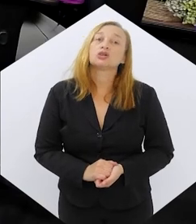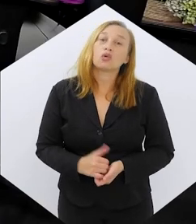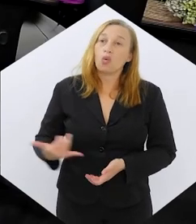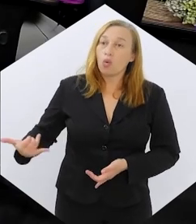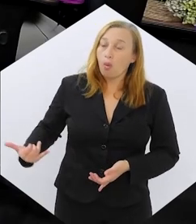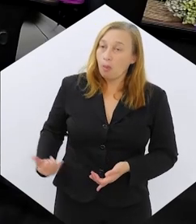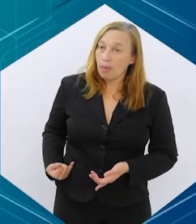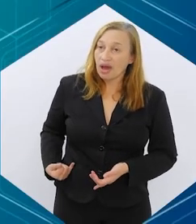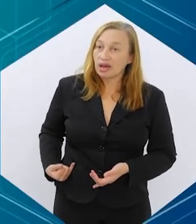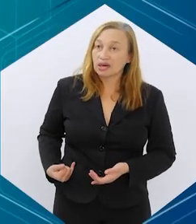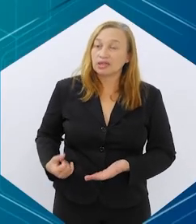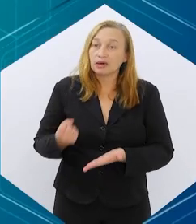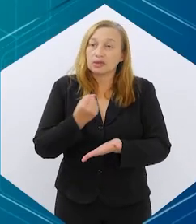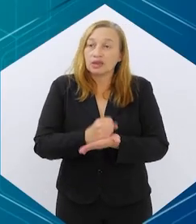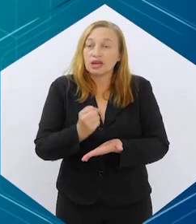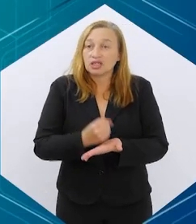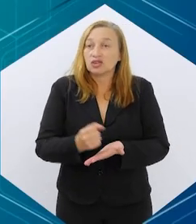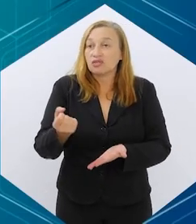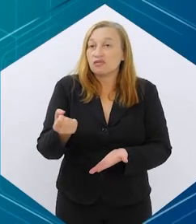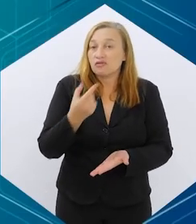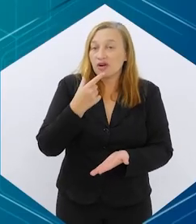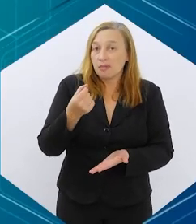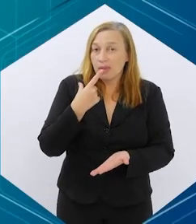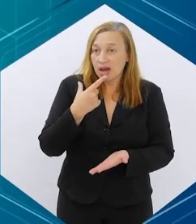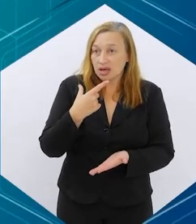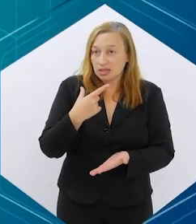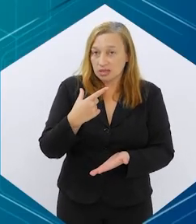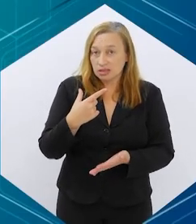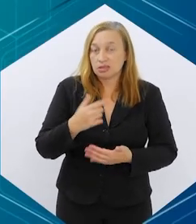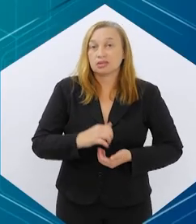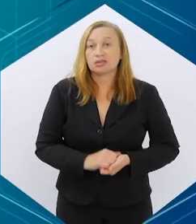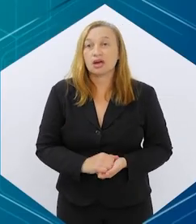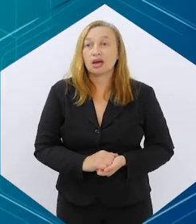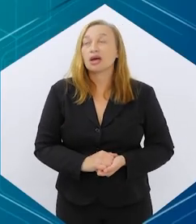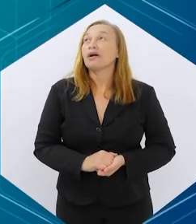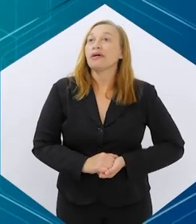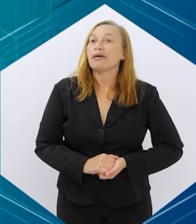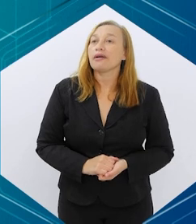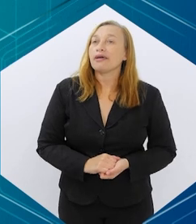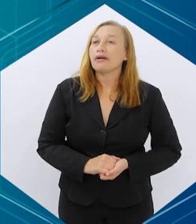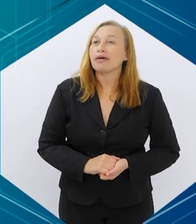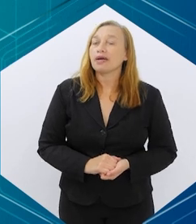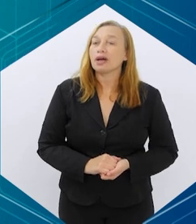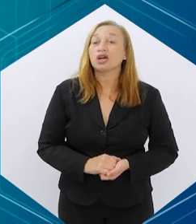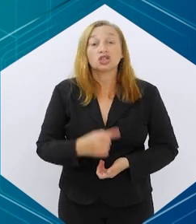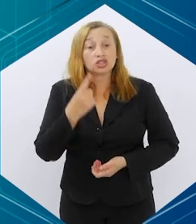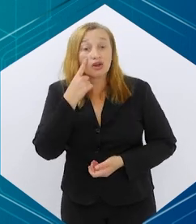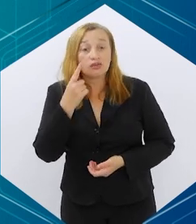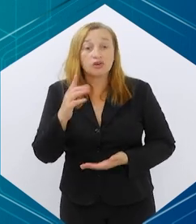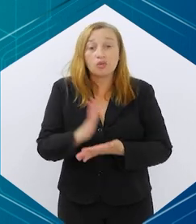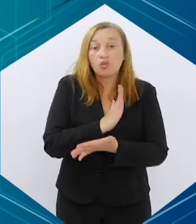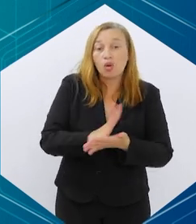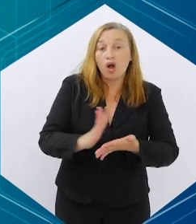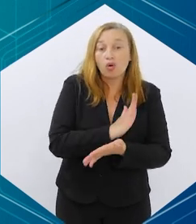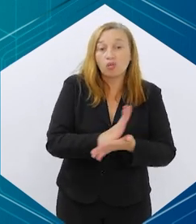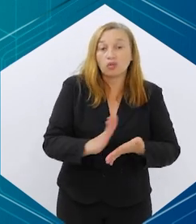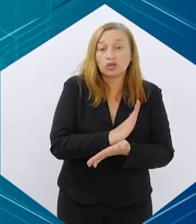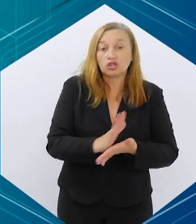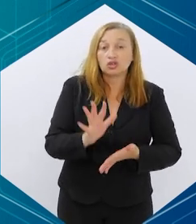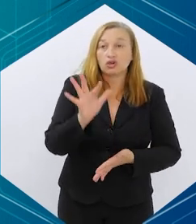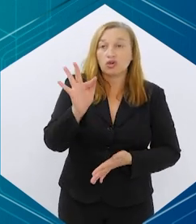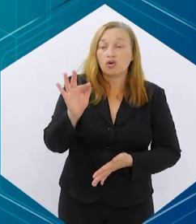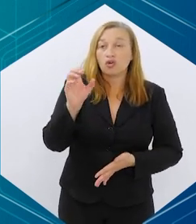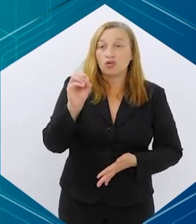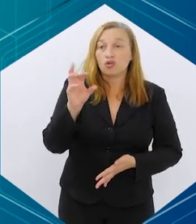grandes redes, que é o que a gente tem segurança hoje em dia, tá? a gente já viu algumas formas de manipulação, por exemplo,